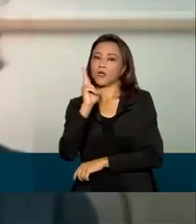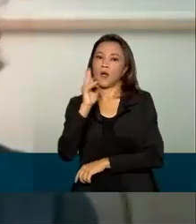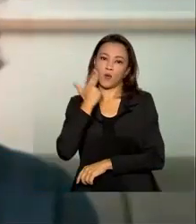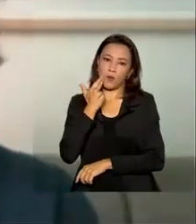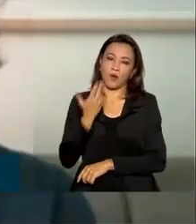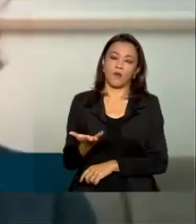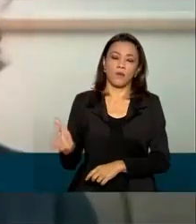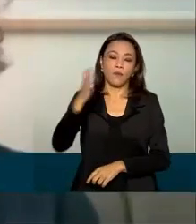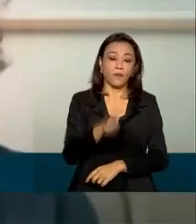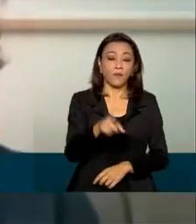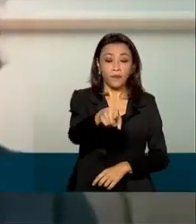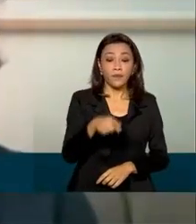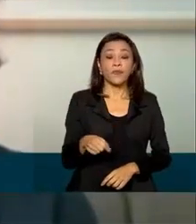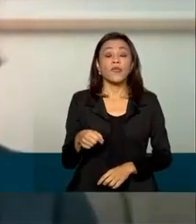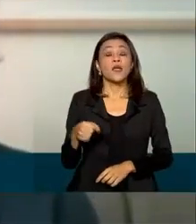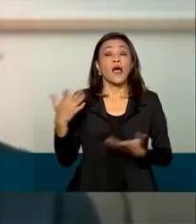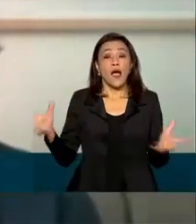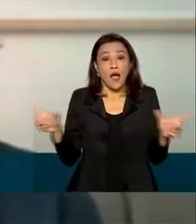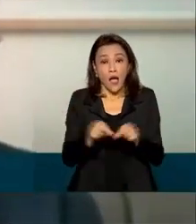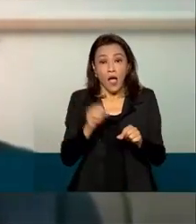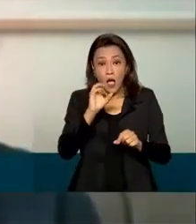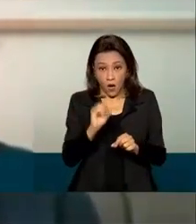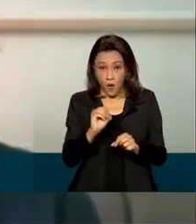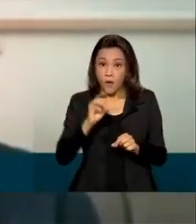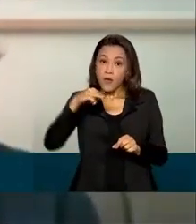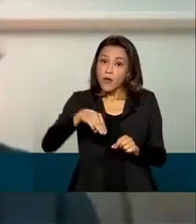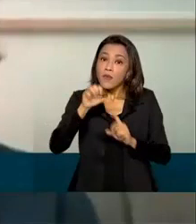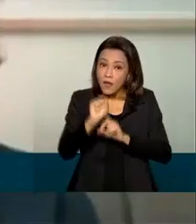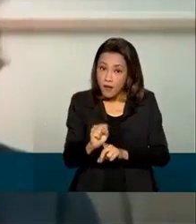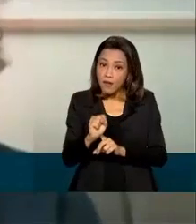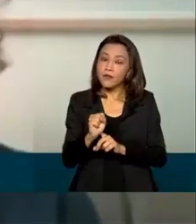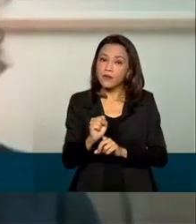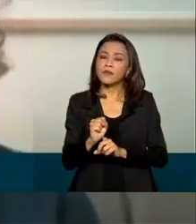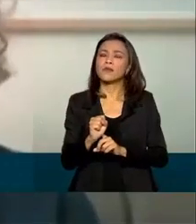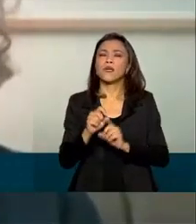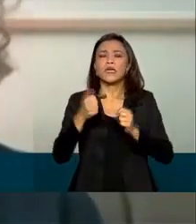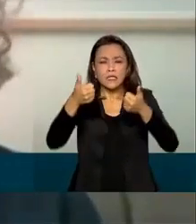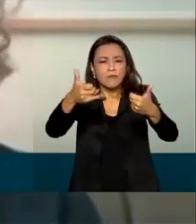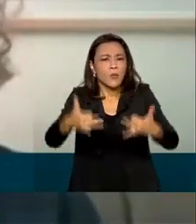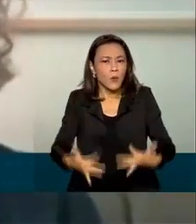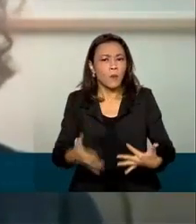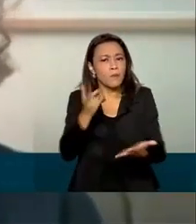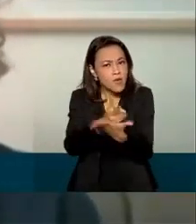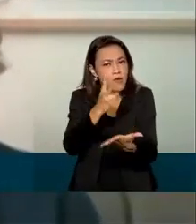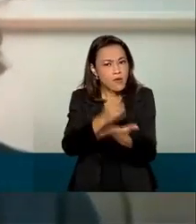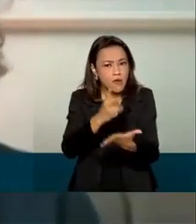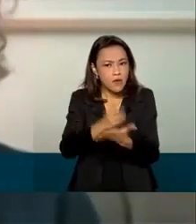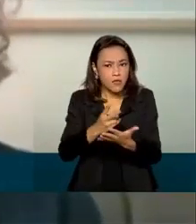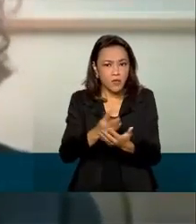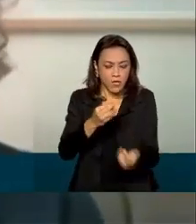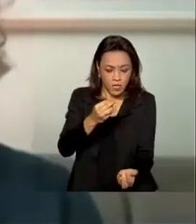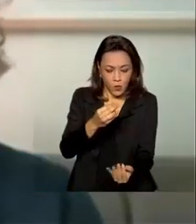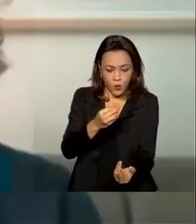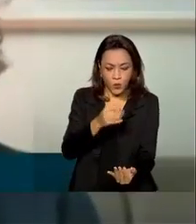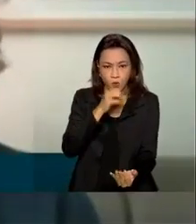Mundial da Saúde já se posicionou sobre isso e disse que sim, que qualquer um desses produtos, mesmo aqueles que têm um líquido que não